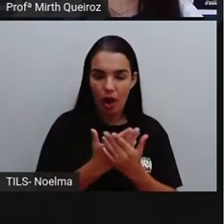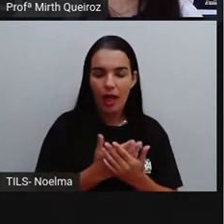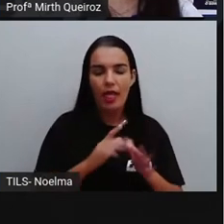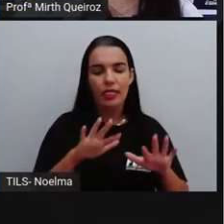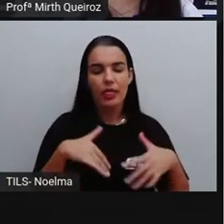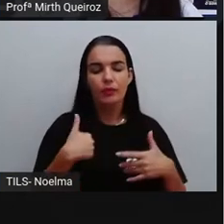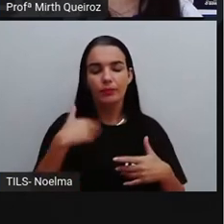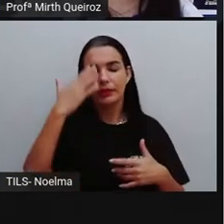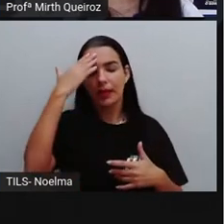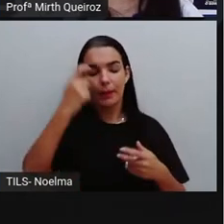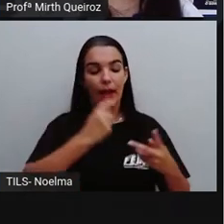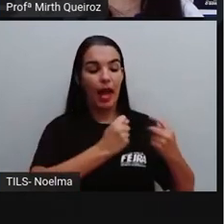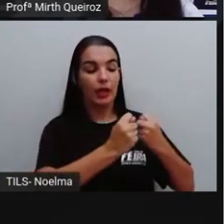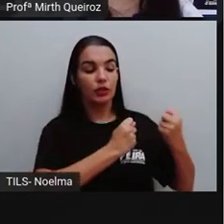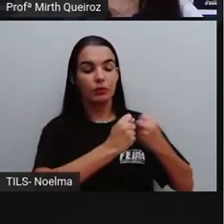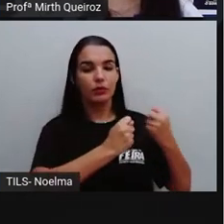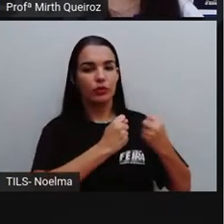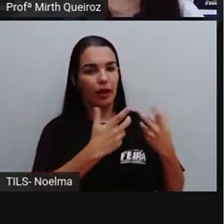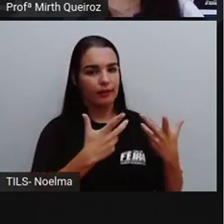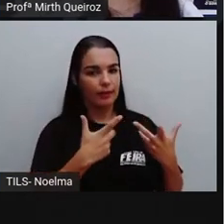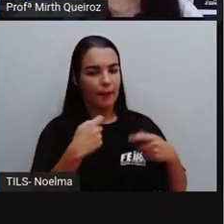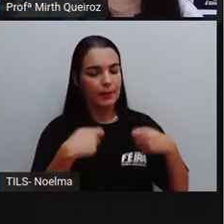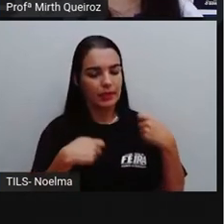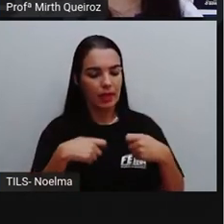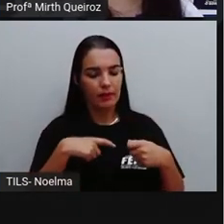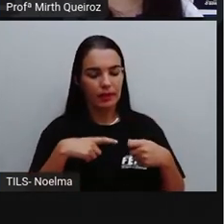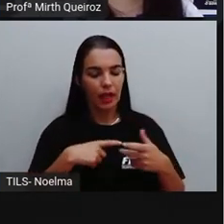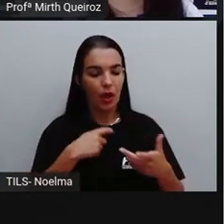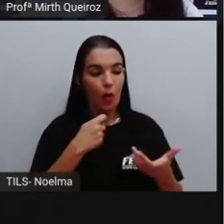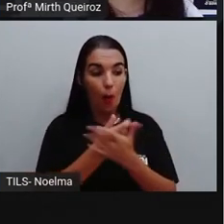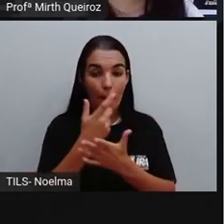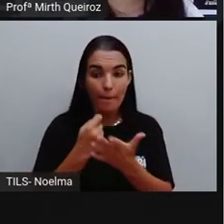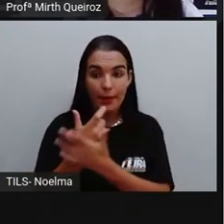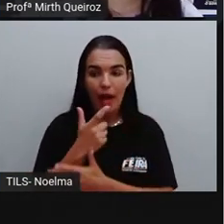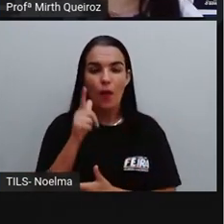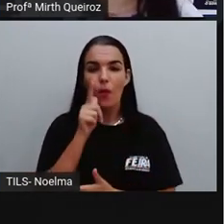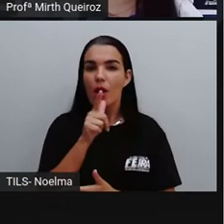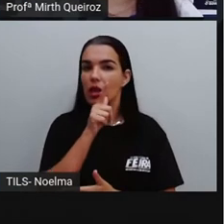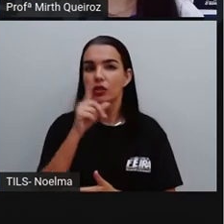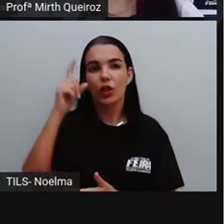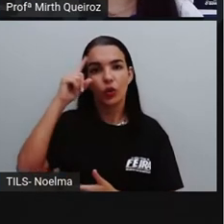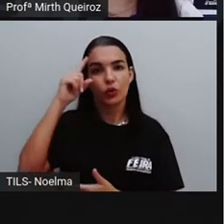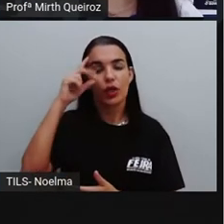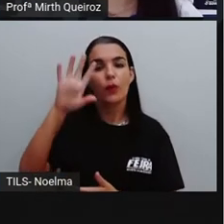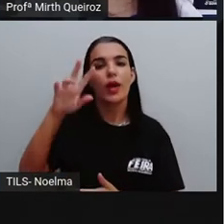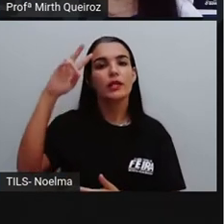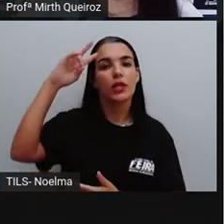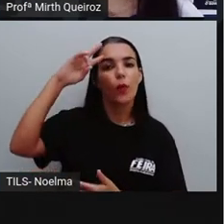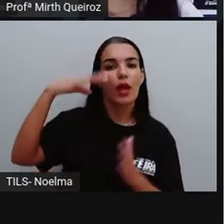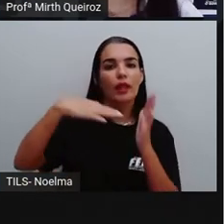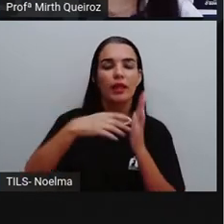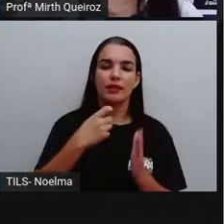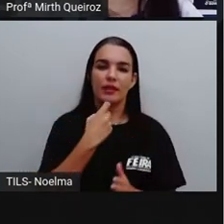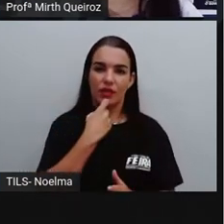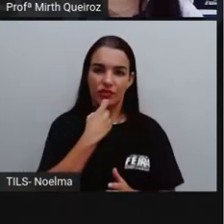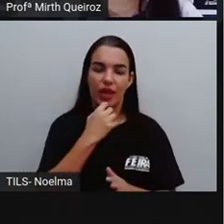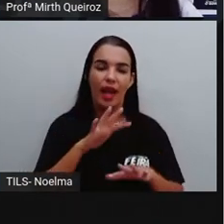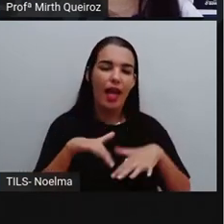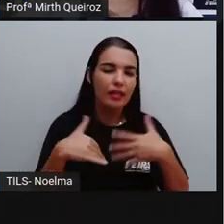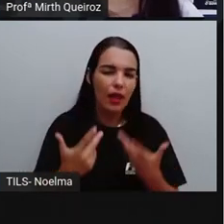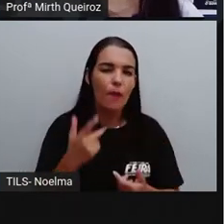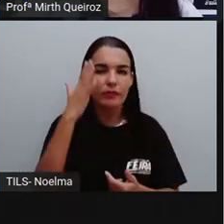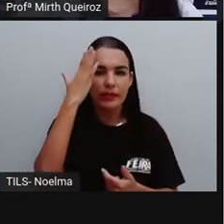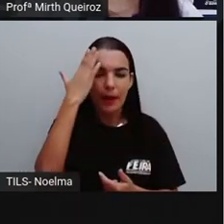saber administrar esse dinheiro pra que a gente conseguisse comprar nosso lanche de segunda a sexta-feira. Então, desde a